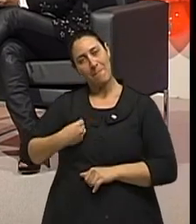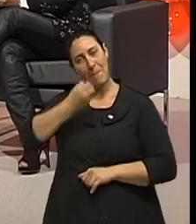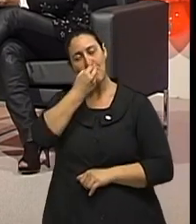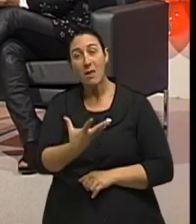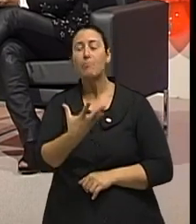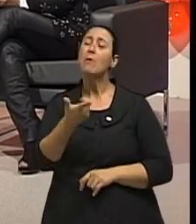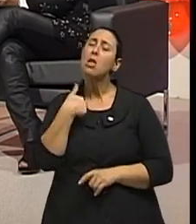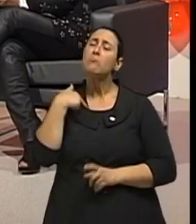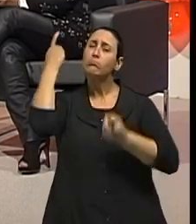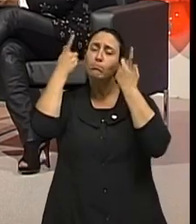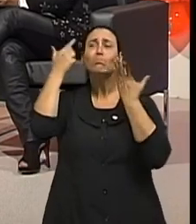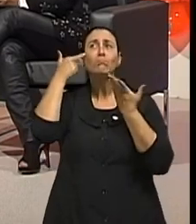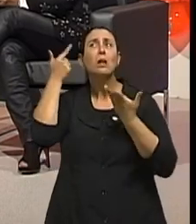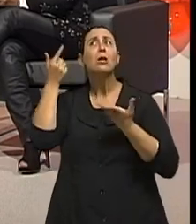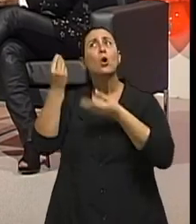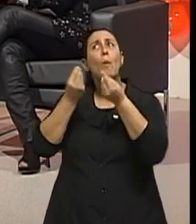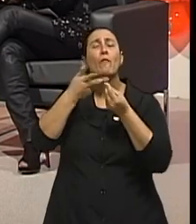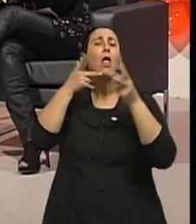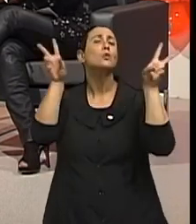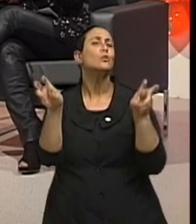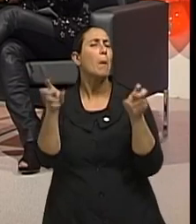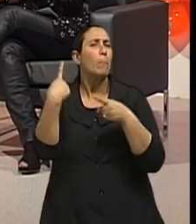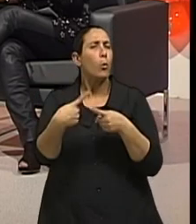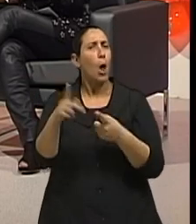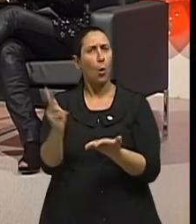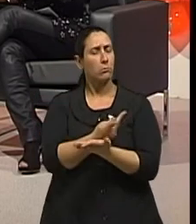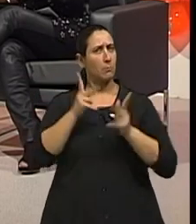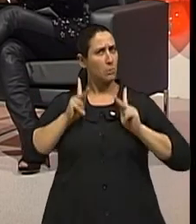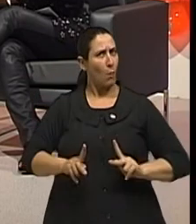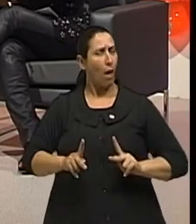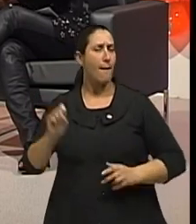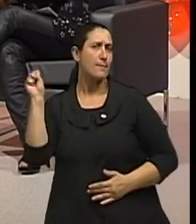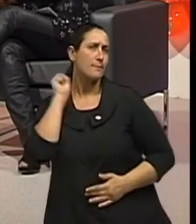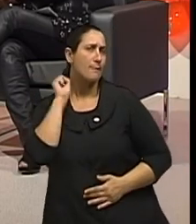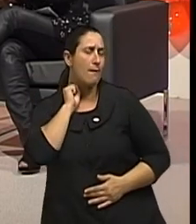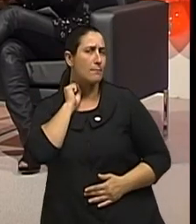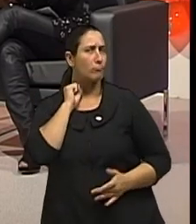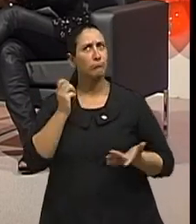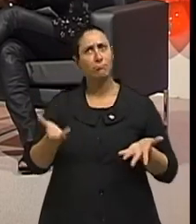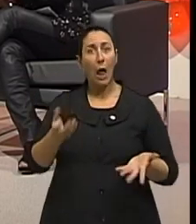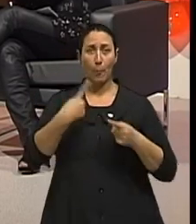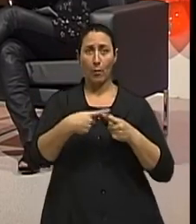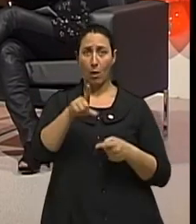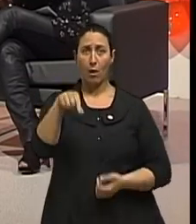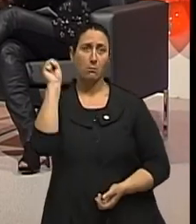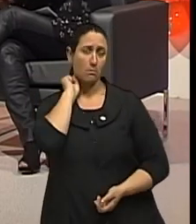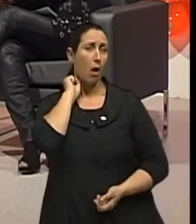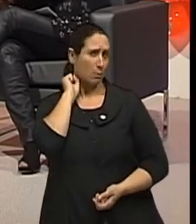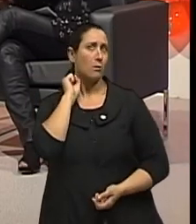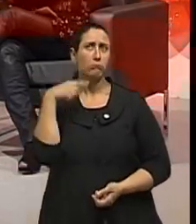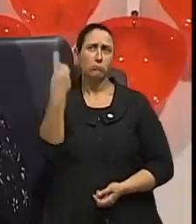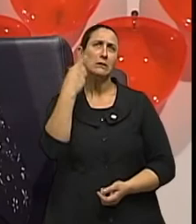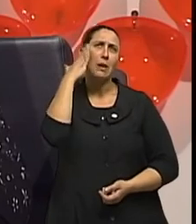para que a gente possa falar exatamente o que acontece com a gente, o o estresse, ou o estresse, como a gente pode também